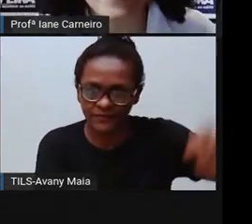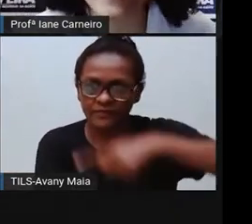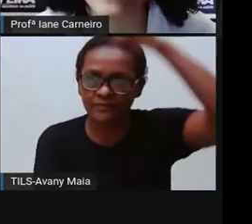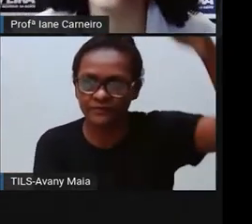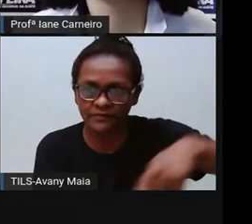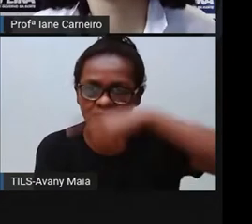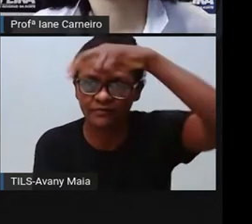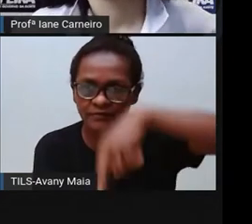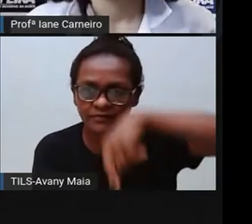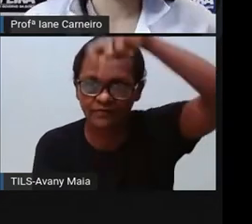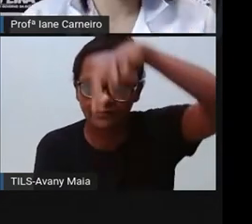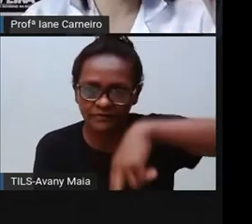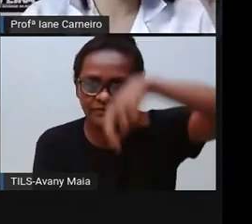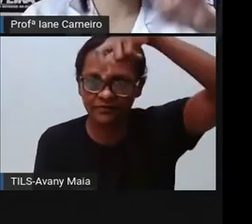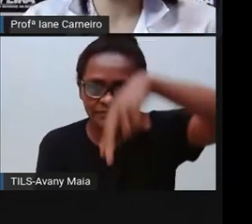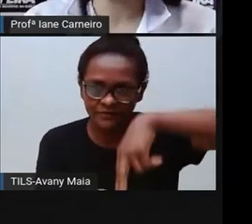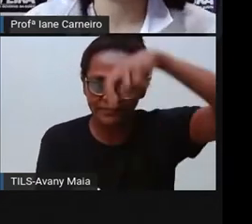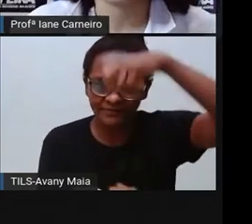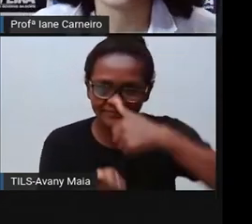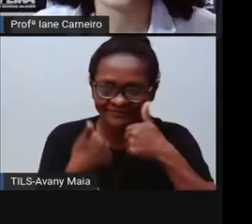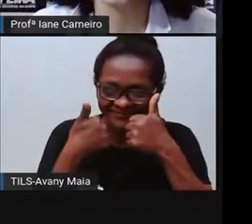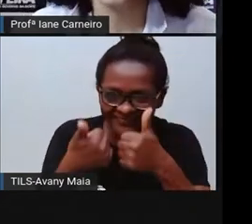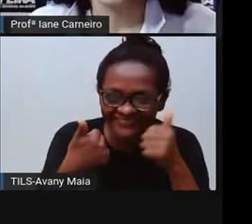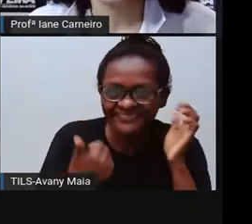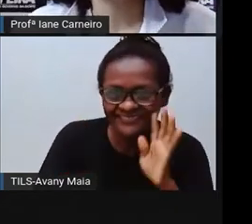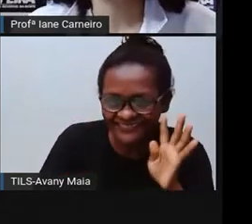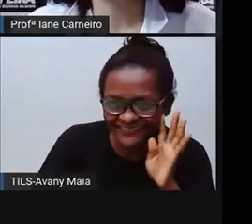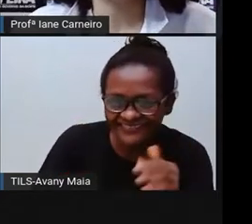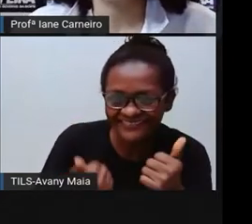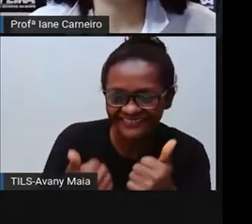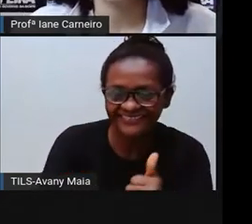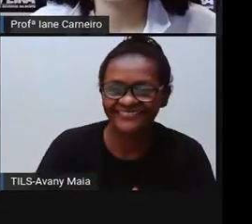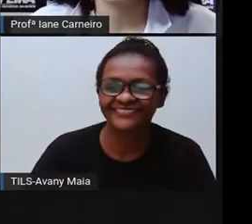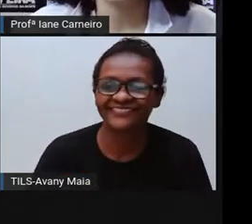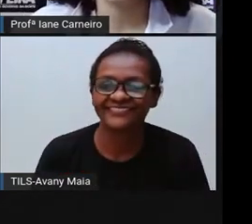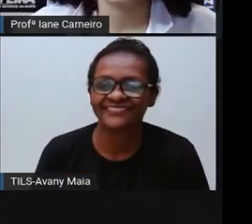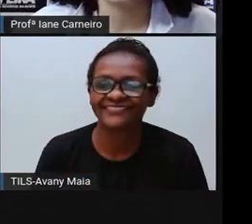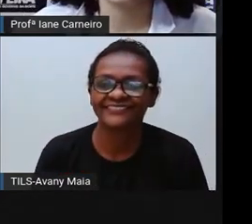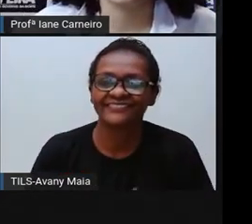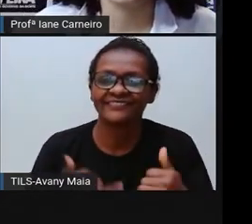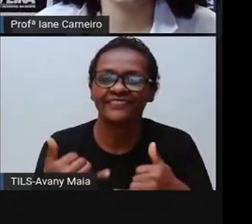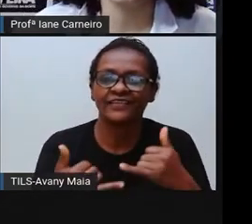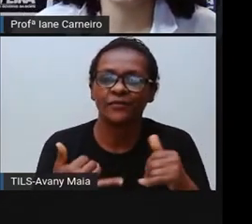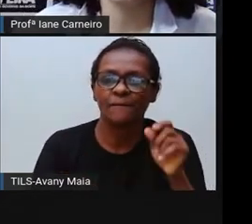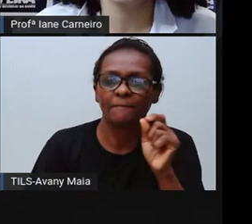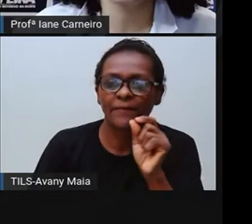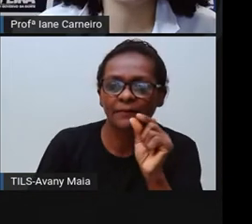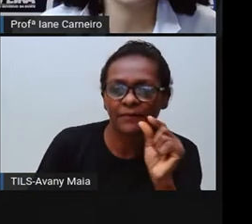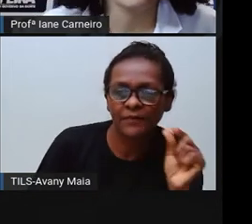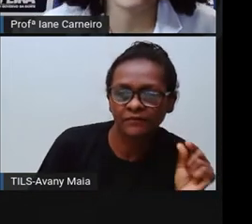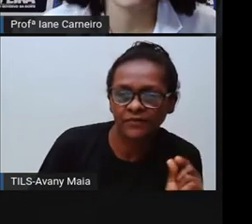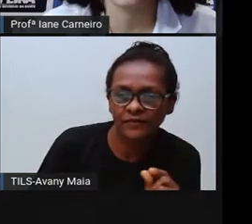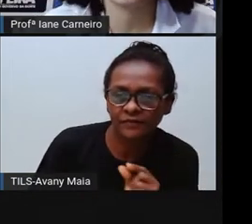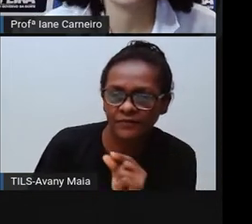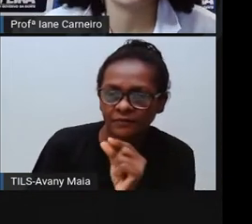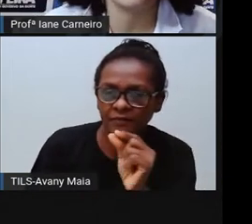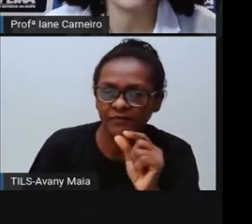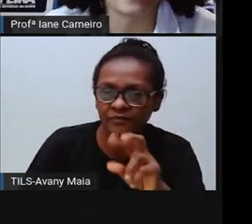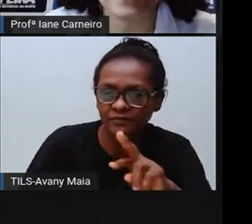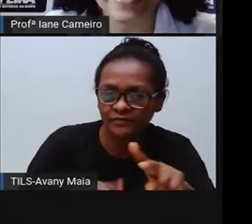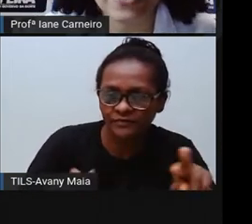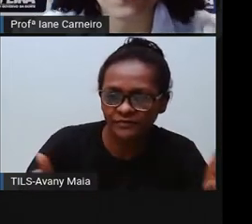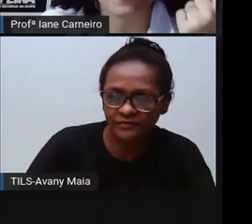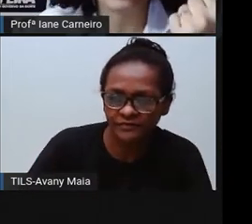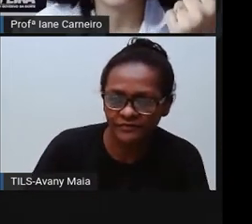corda? Eu já brinquei, é bem legal. Esse brinquedo aqui, que tem bolinhas, tem diversos tipos. Tem